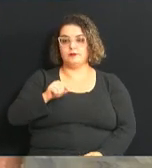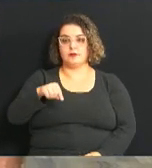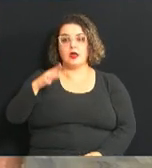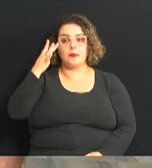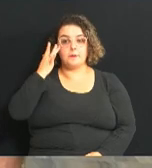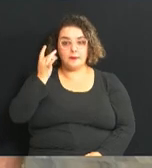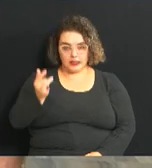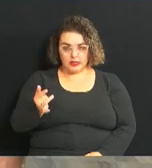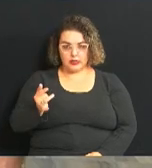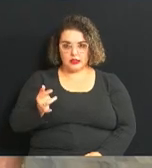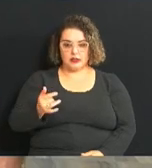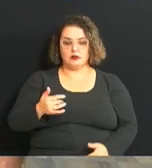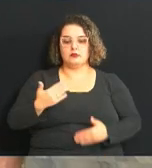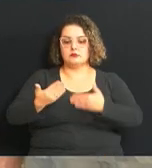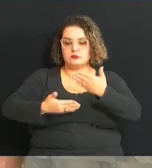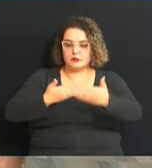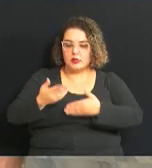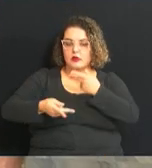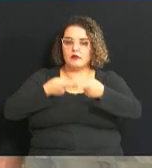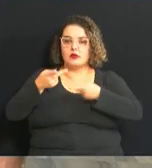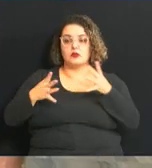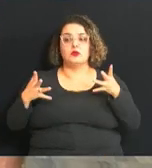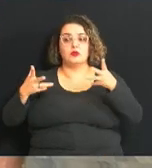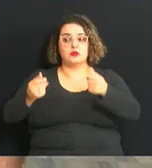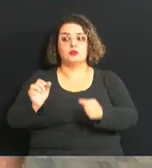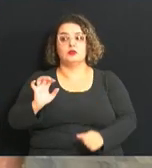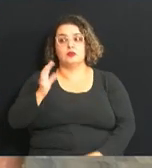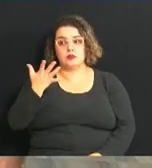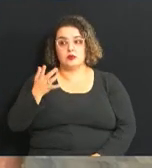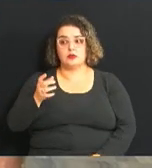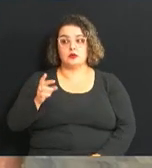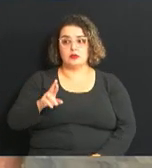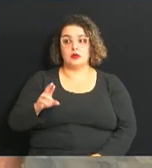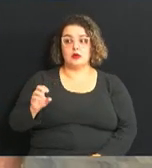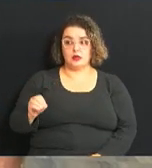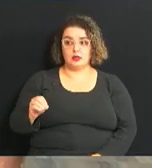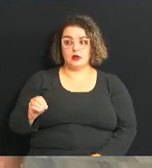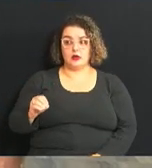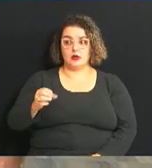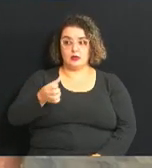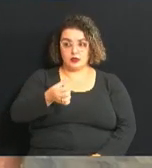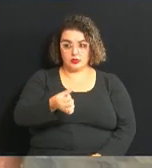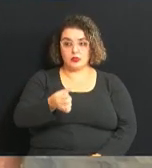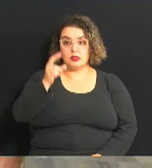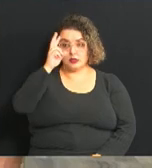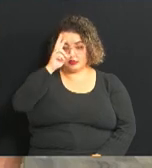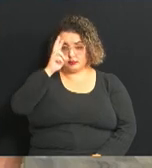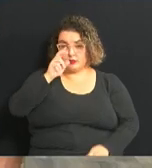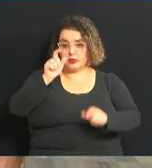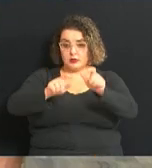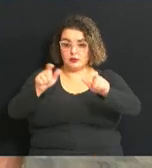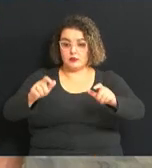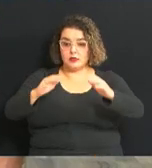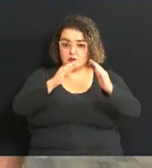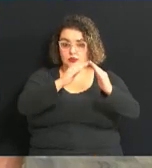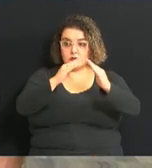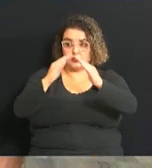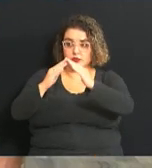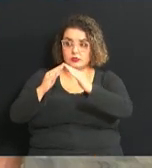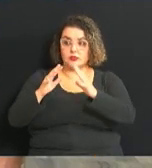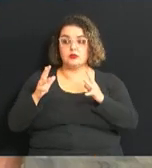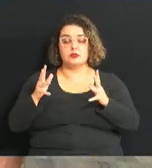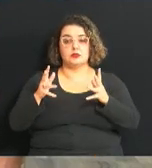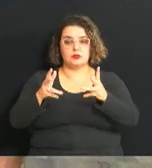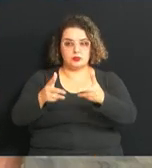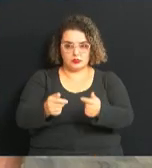continua repercutindo tudo o que aconteceu na reunião ordinária de número 6. Lembrando o pessoal de casa, né? E tudo,